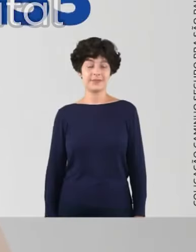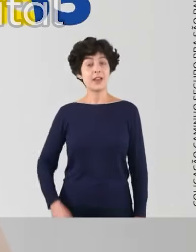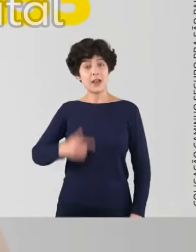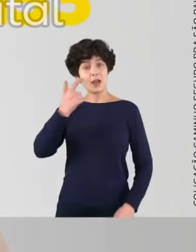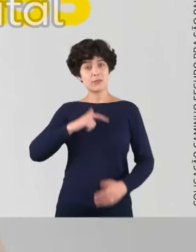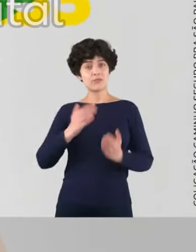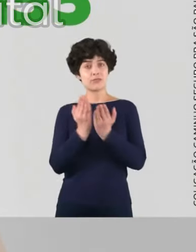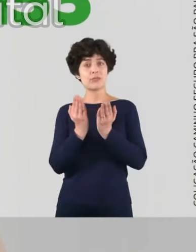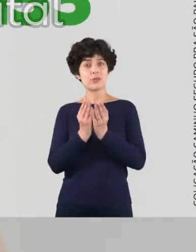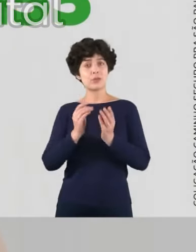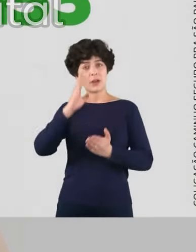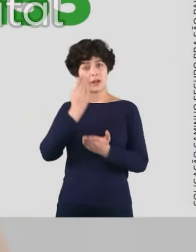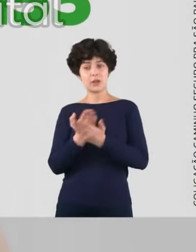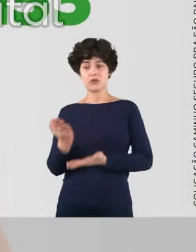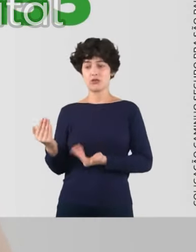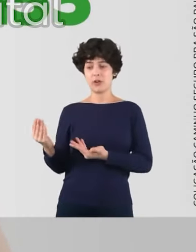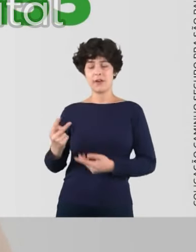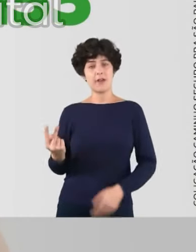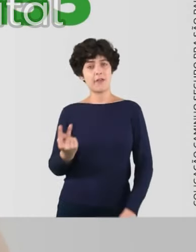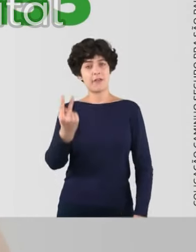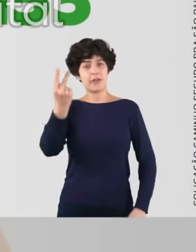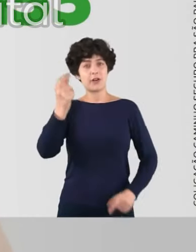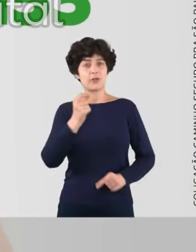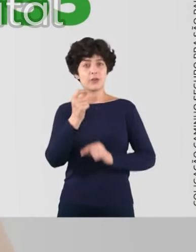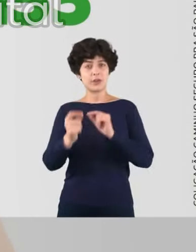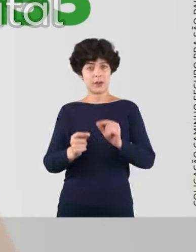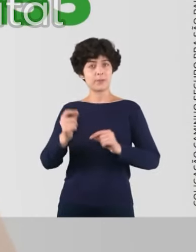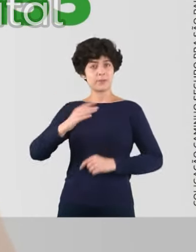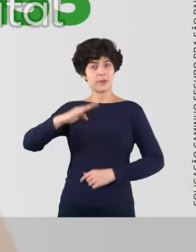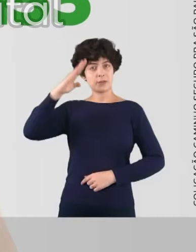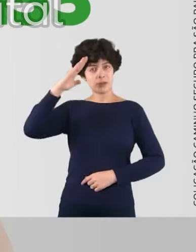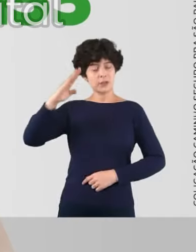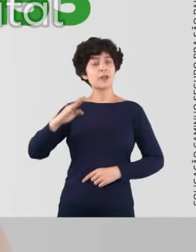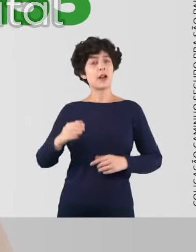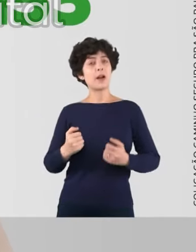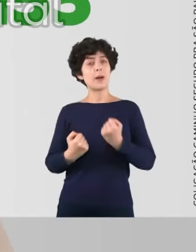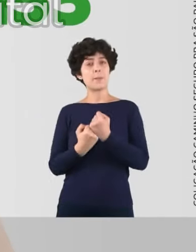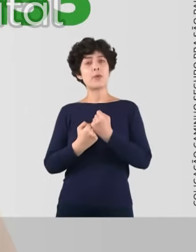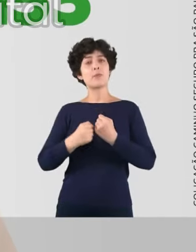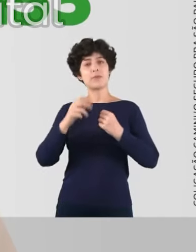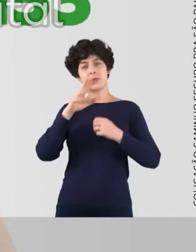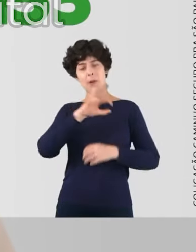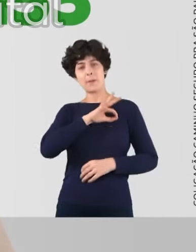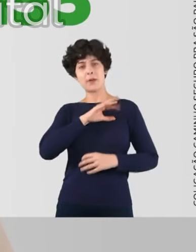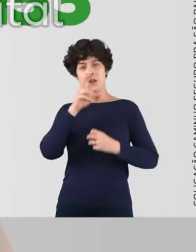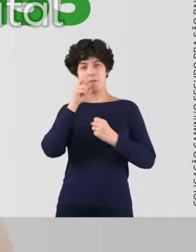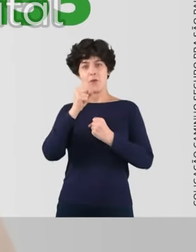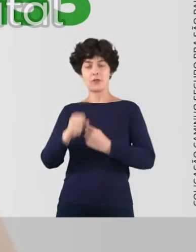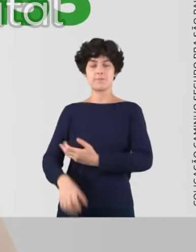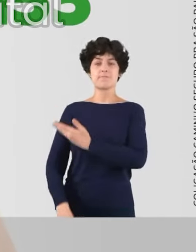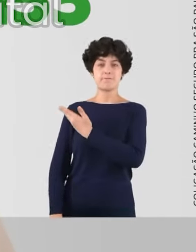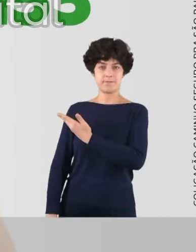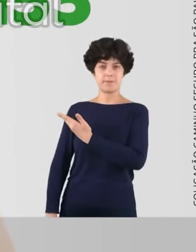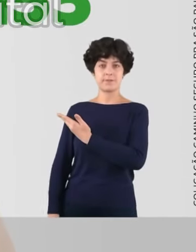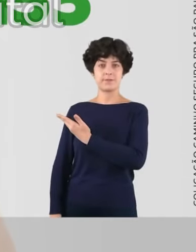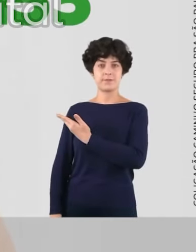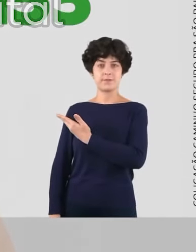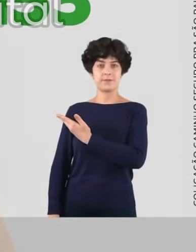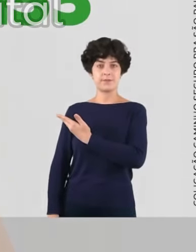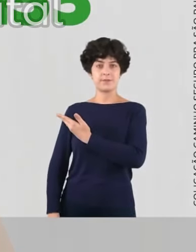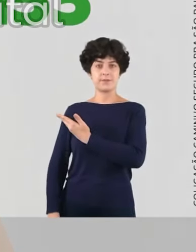Sou cristão. Acredito na juventude e na valorização da GCM. Conto com o apoio das forças policiais. subdonizete